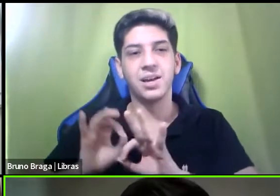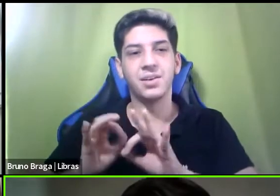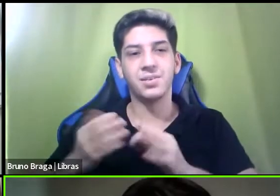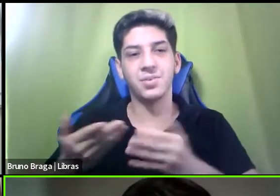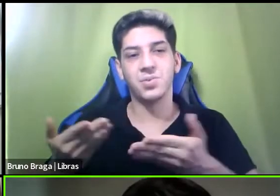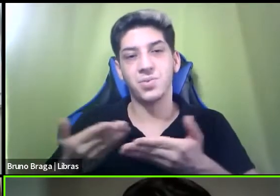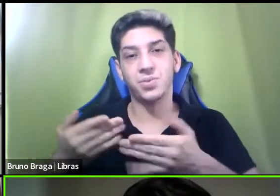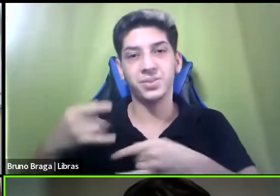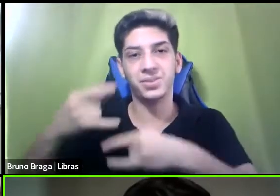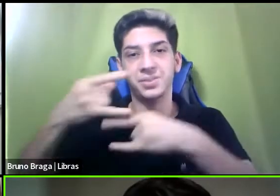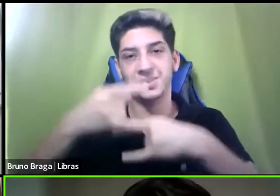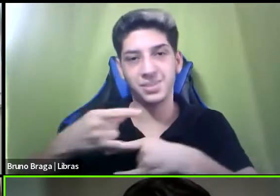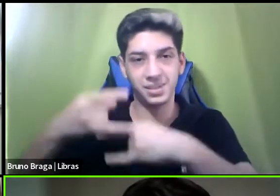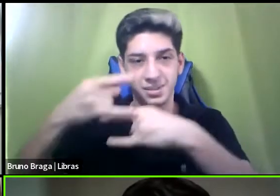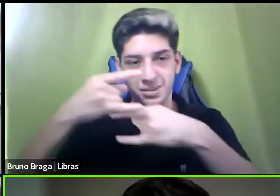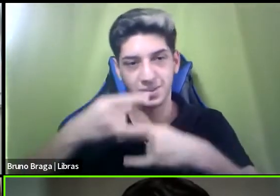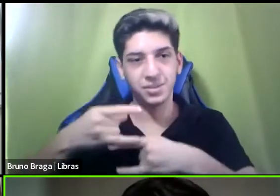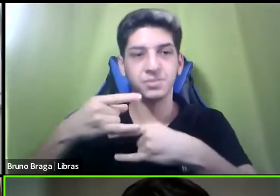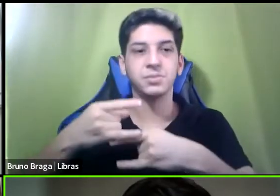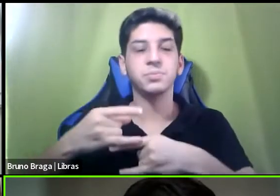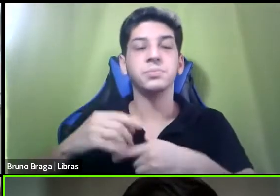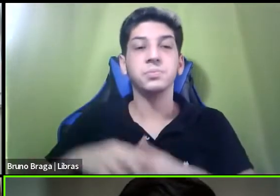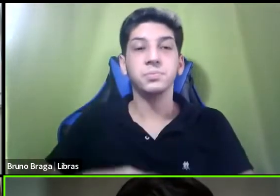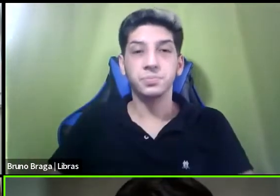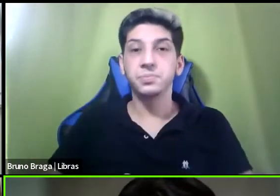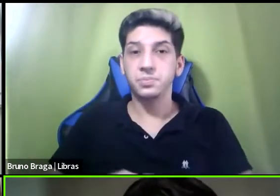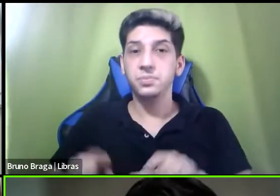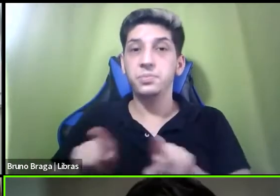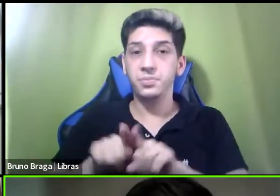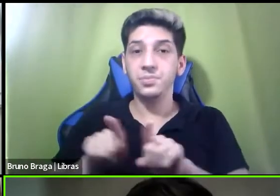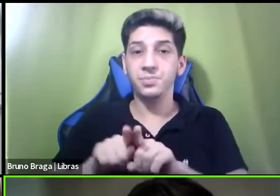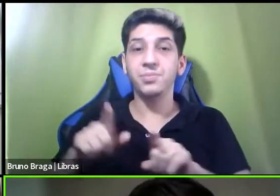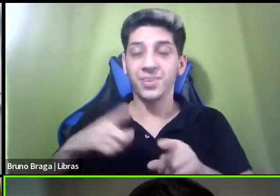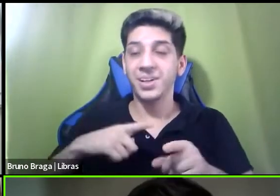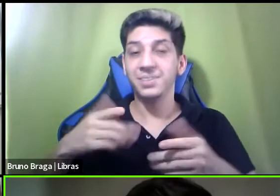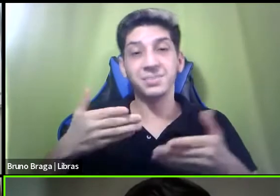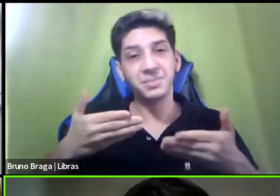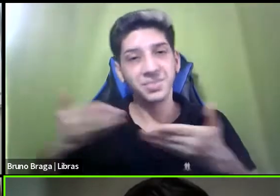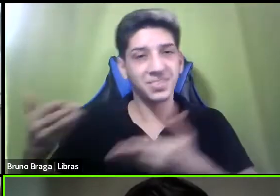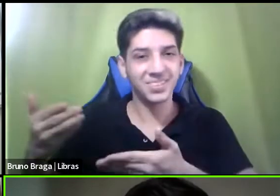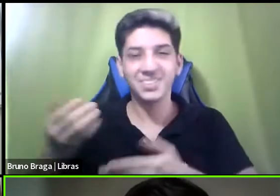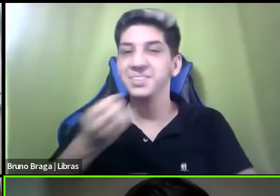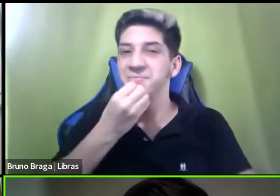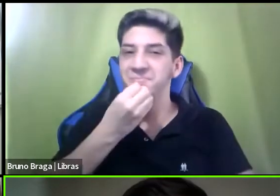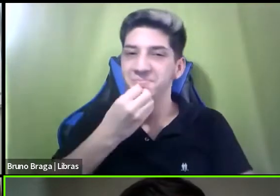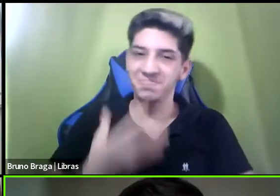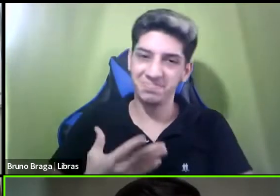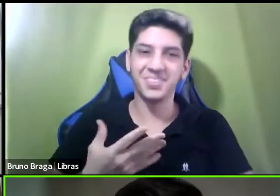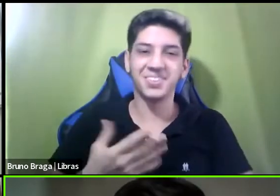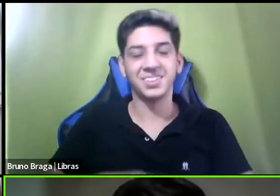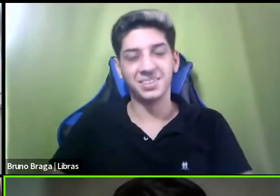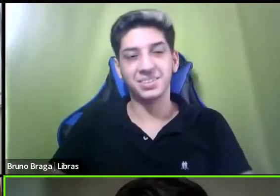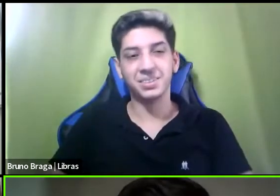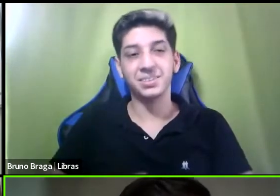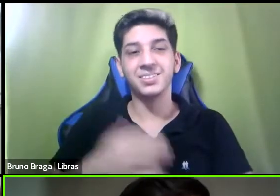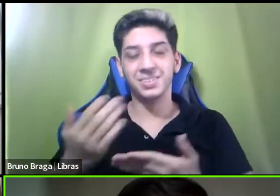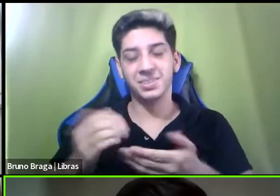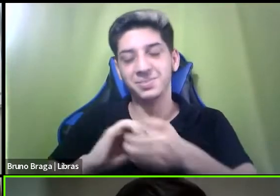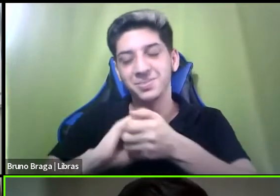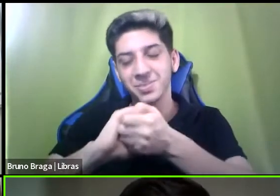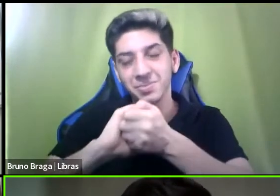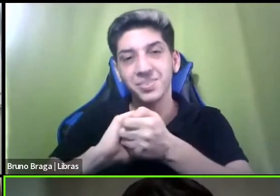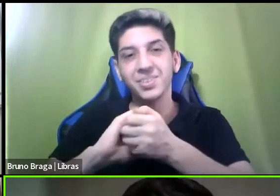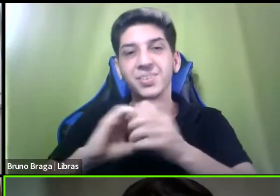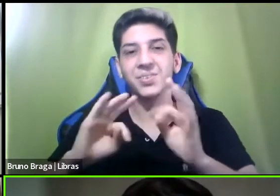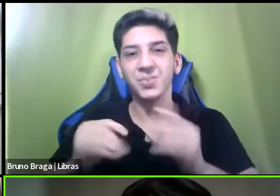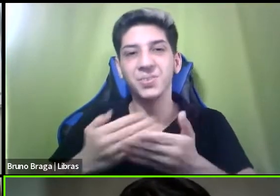evento e nos receberam e nos recebem tão bem então eu cumprimento a todas